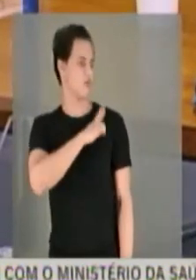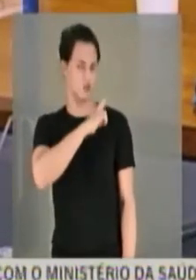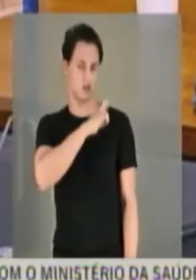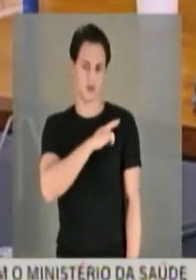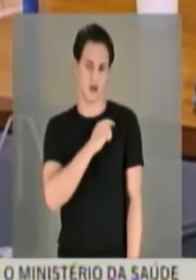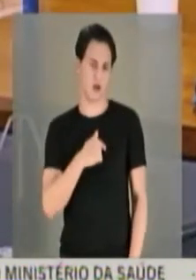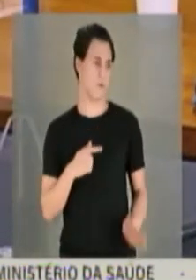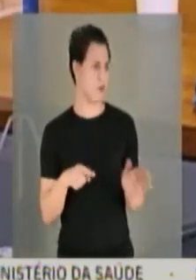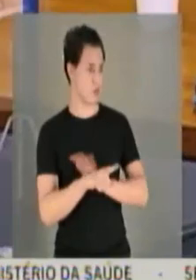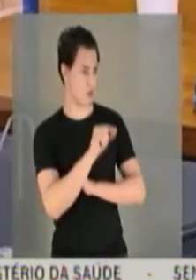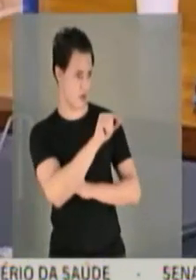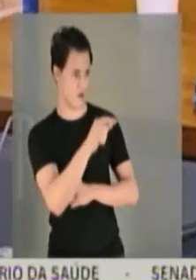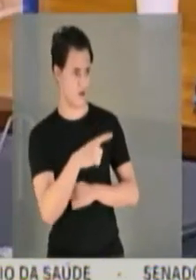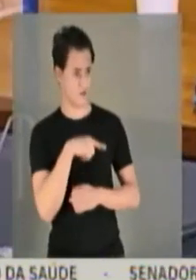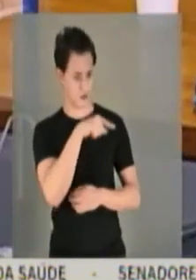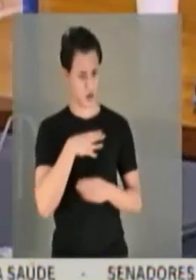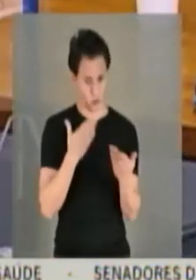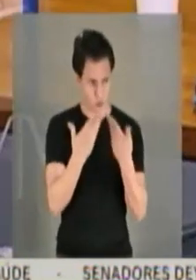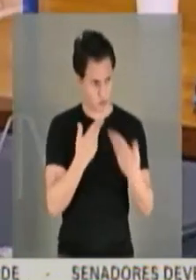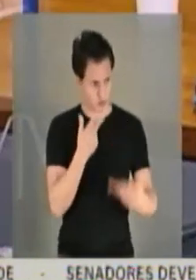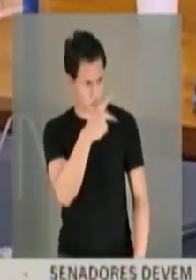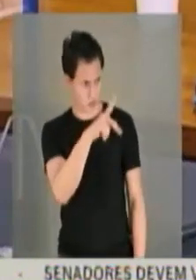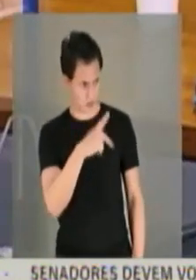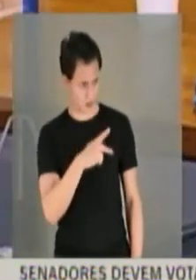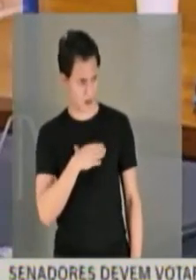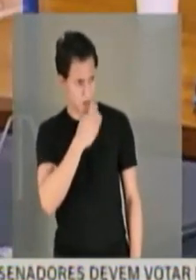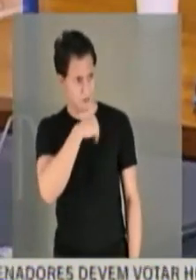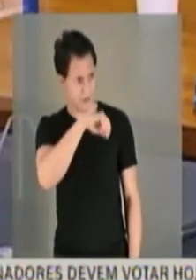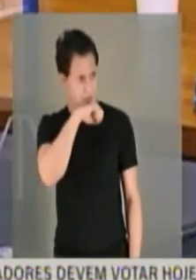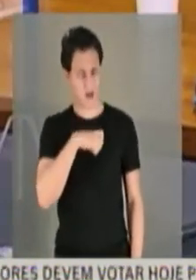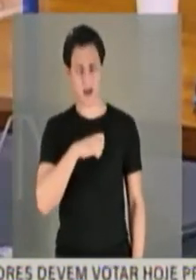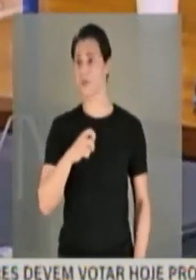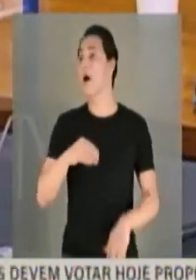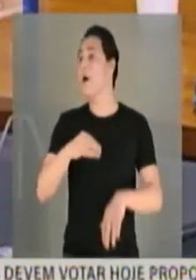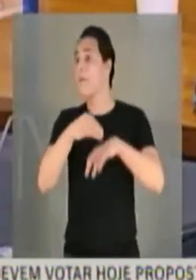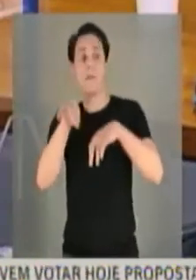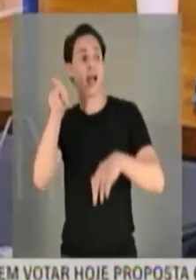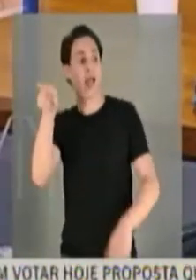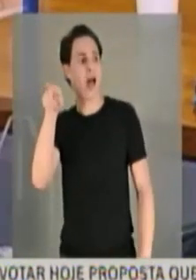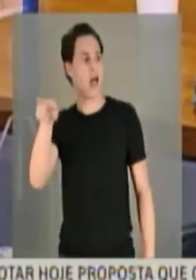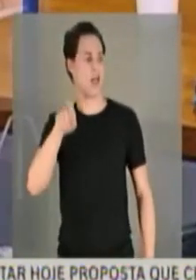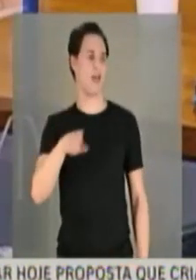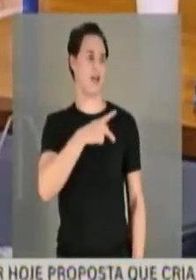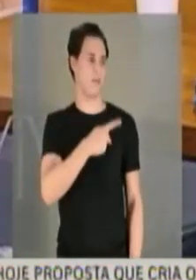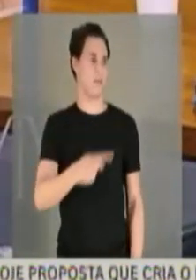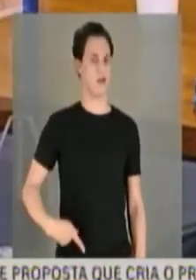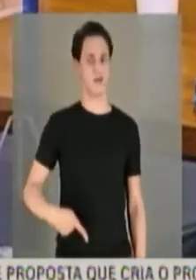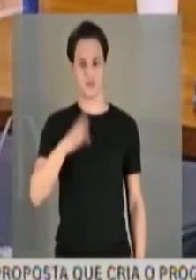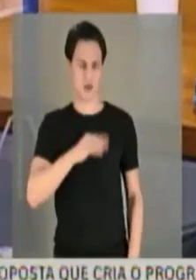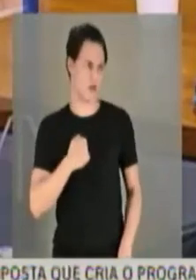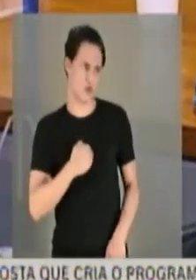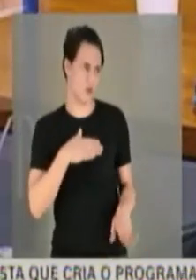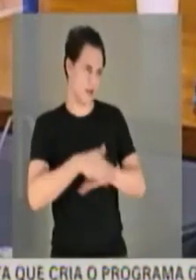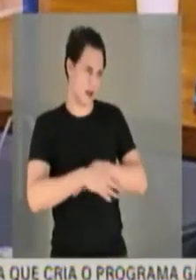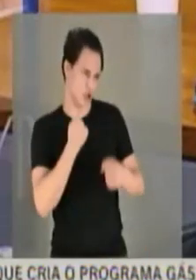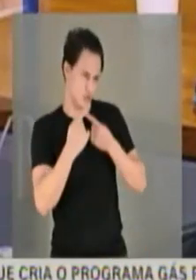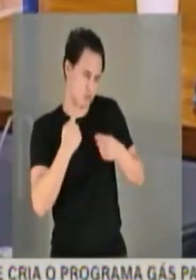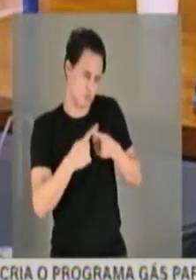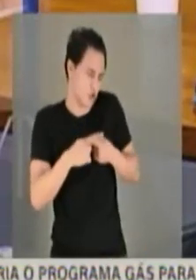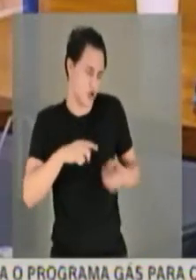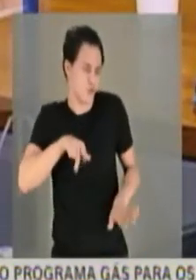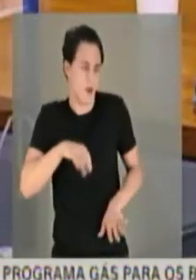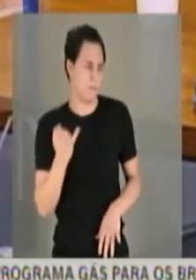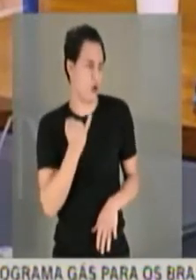vossa senhoria conversou com o seu pai, mande para o presidente da república, vou mandar por WhatsApp, eu não vou entrar nessa discussão, porque isso não importa.